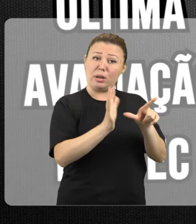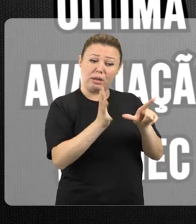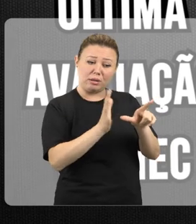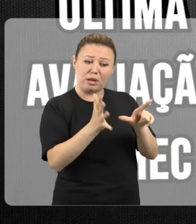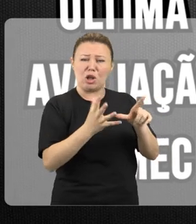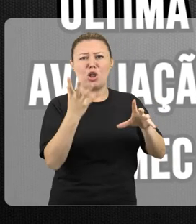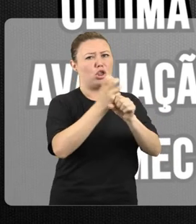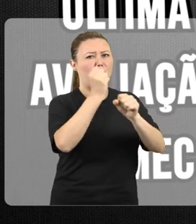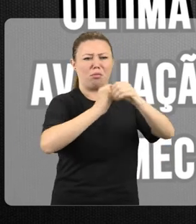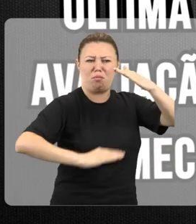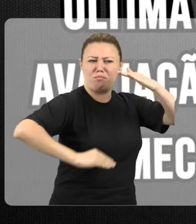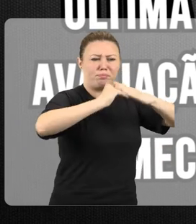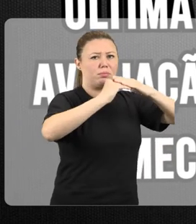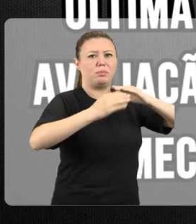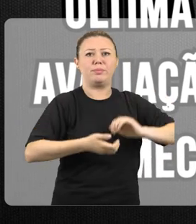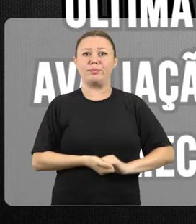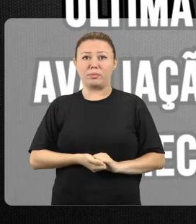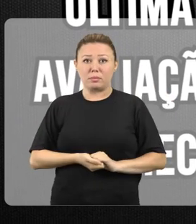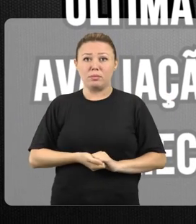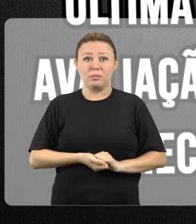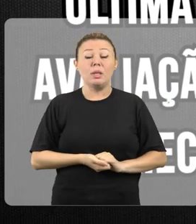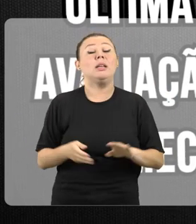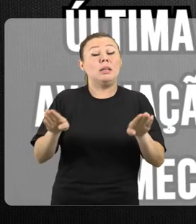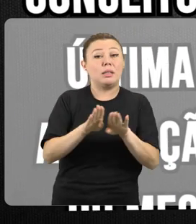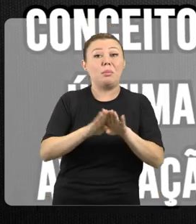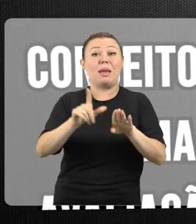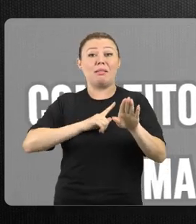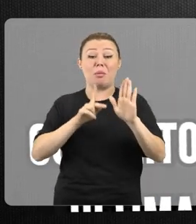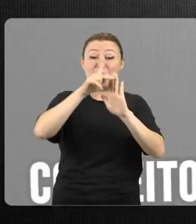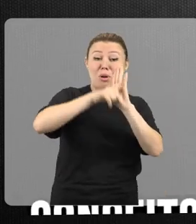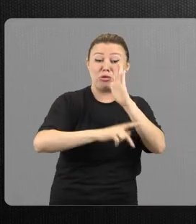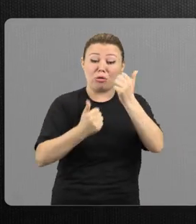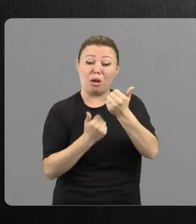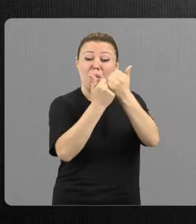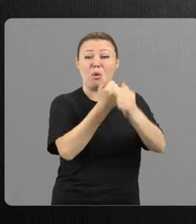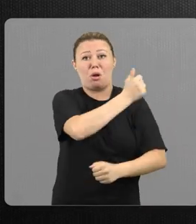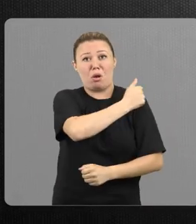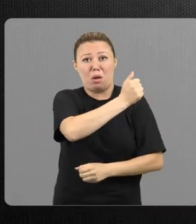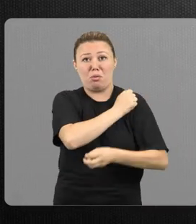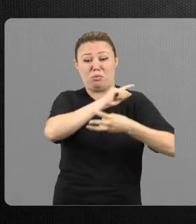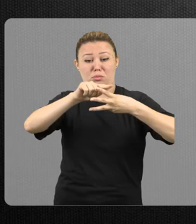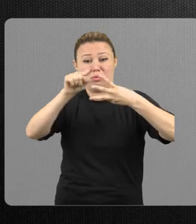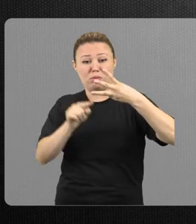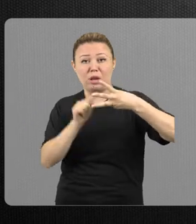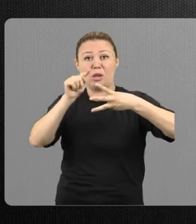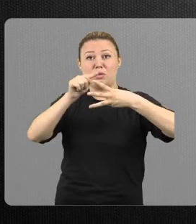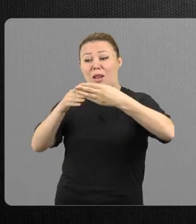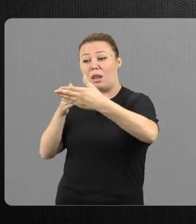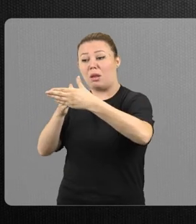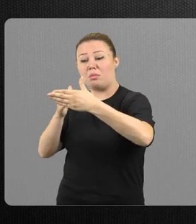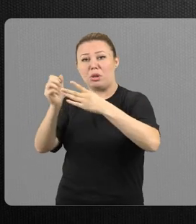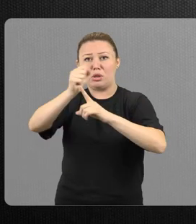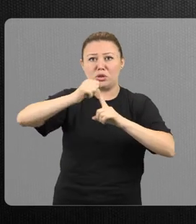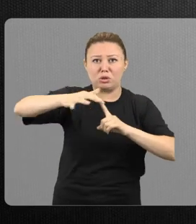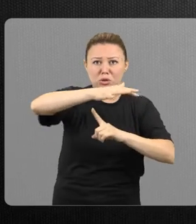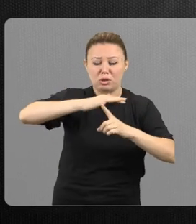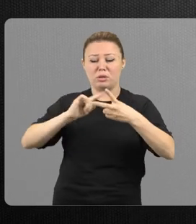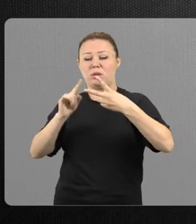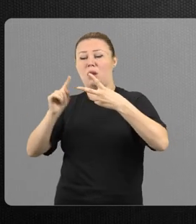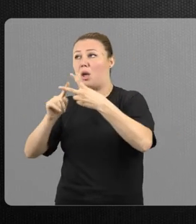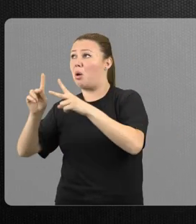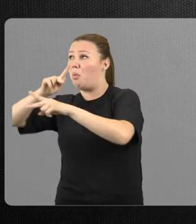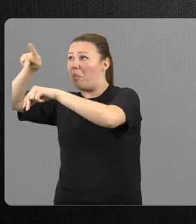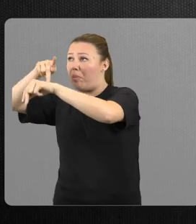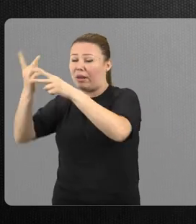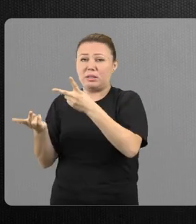abrigando um dos cursos de letras-libras mais bem avaliados no Brasil. Realiza dezenas de ações de apoio aos estudantes com